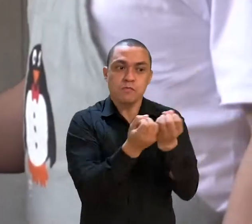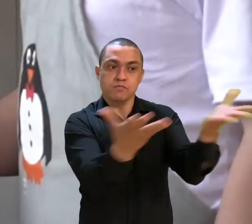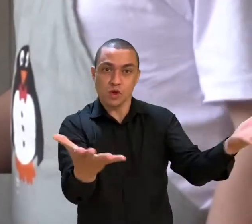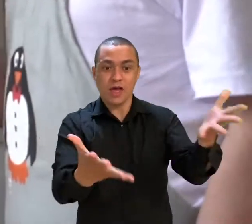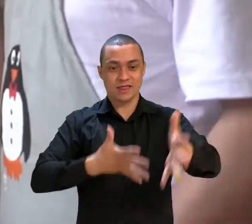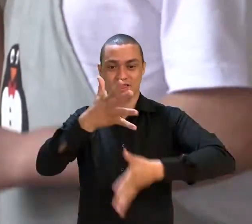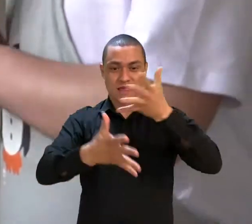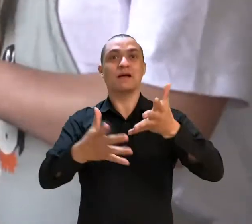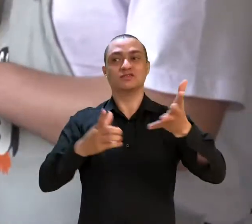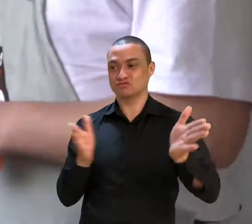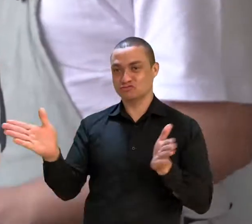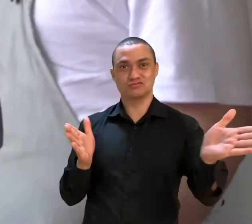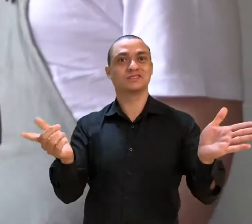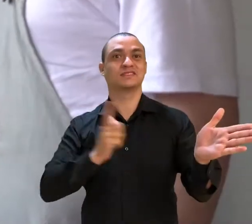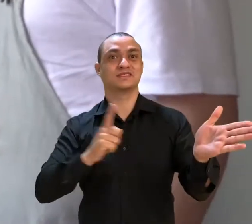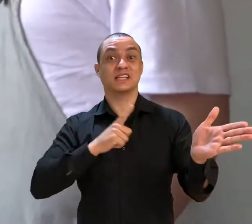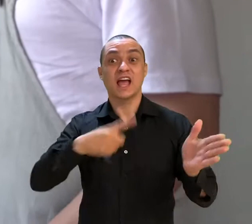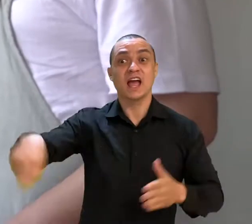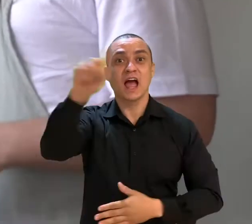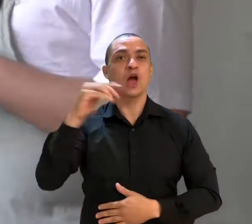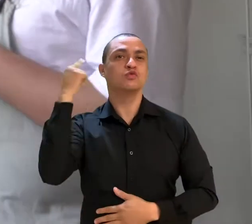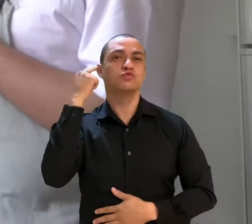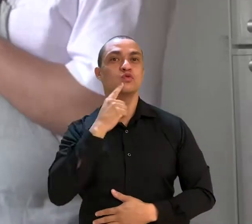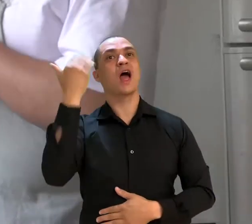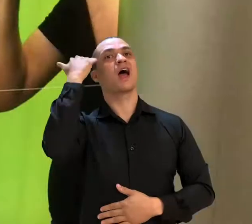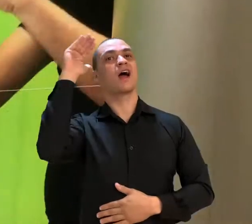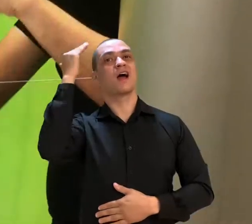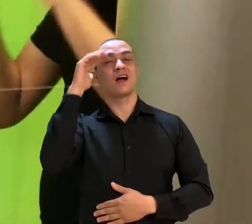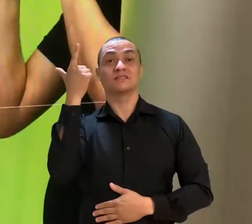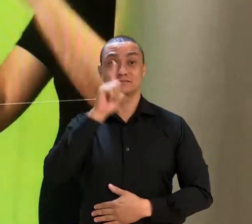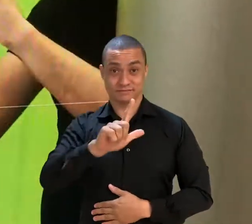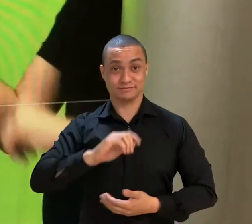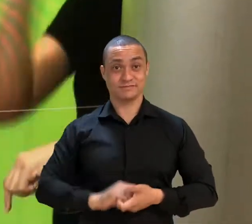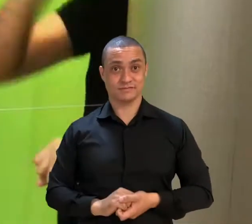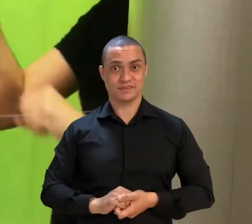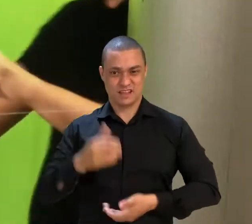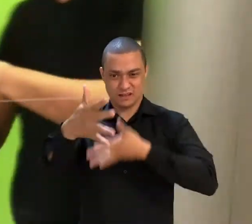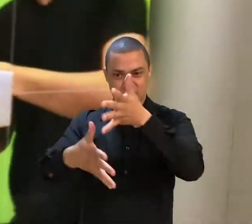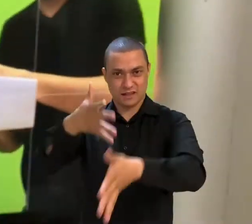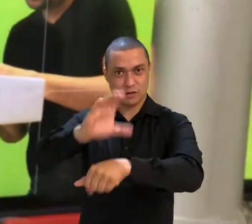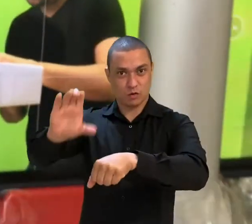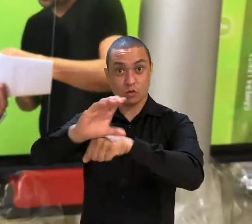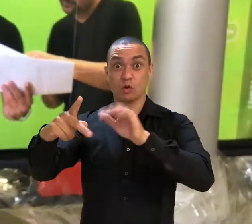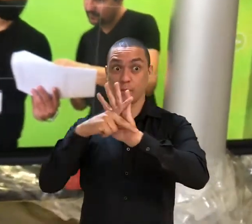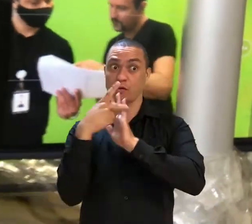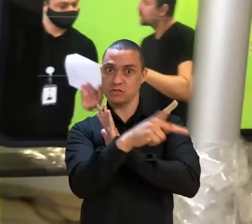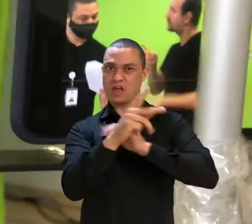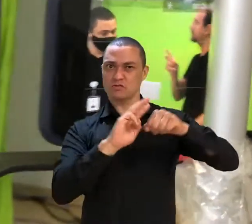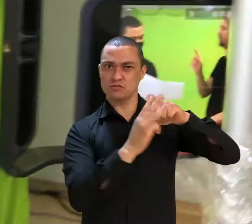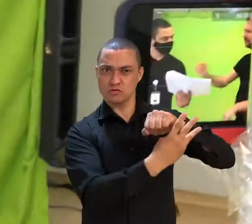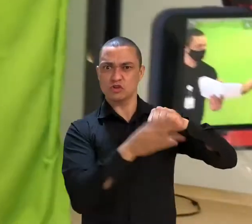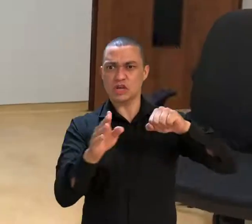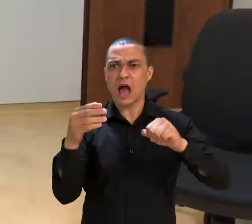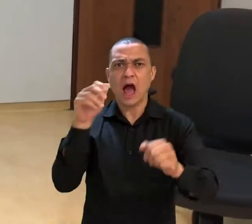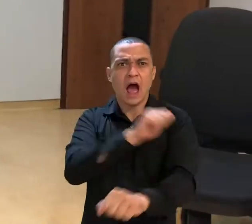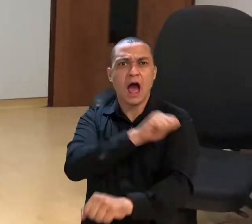Libras foi inserida para facilitar a compreensão de todos. Os cursos de Libras realizados pela Secretaria já formaram